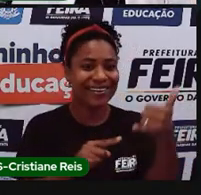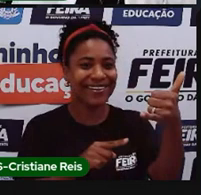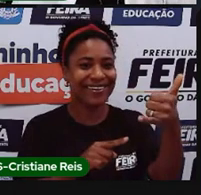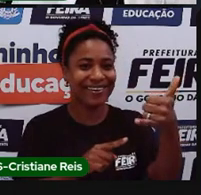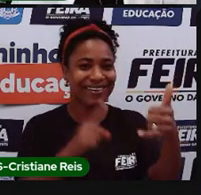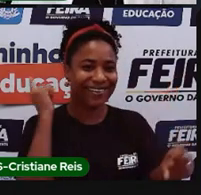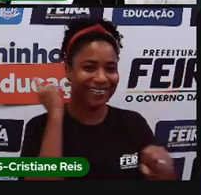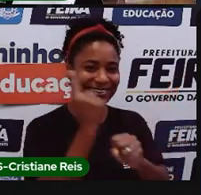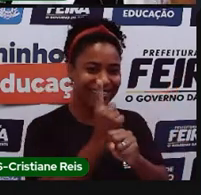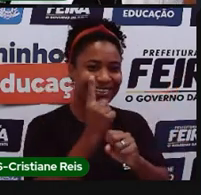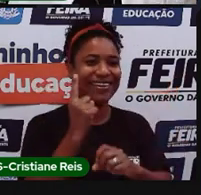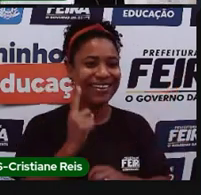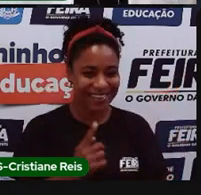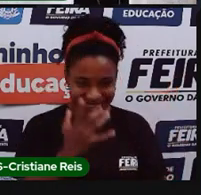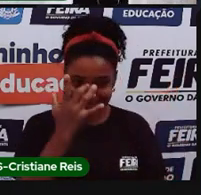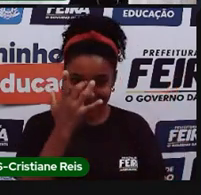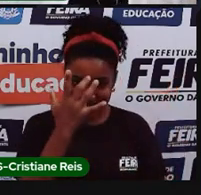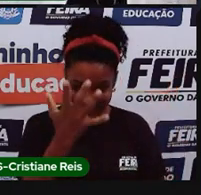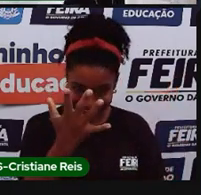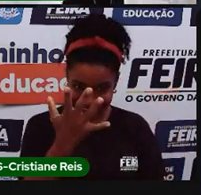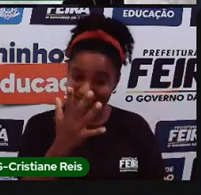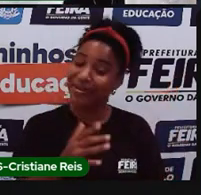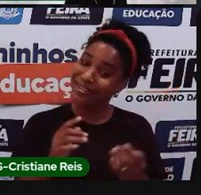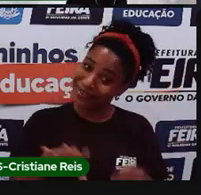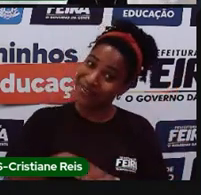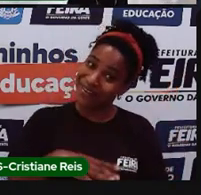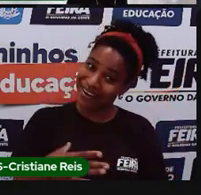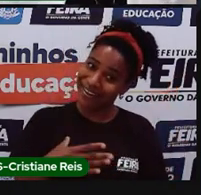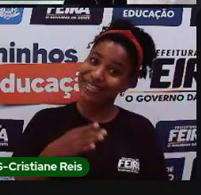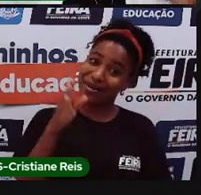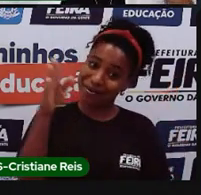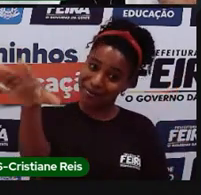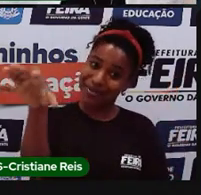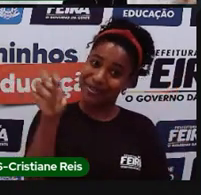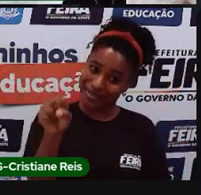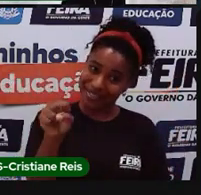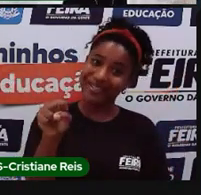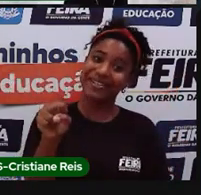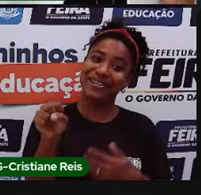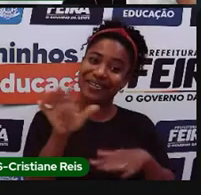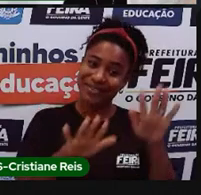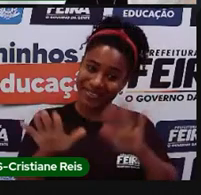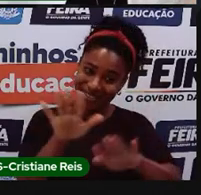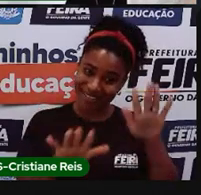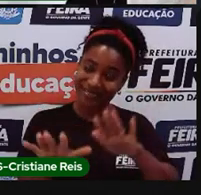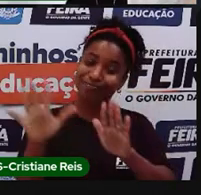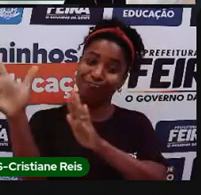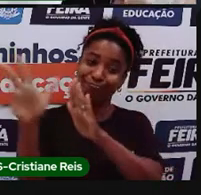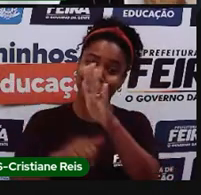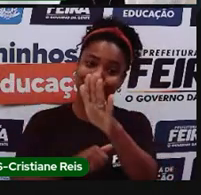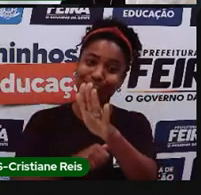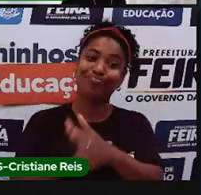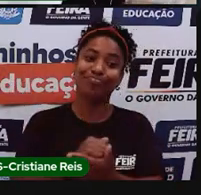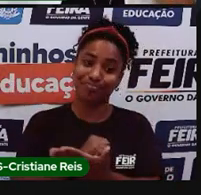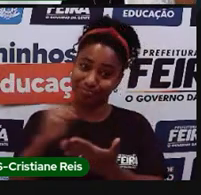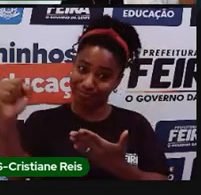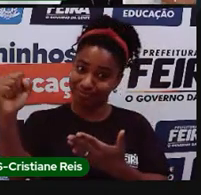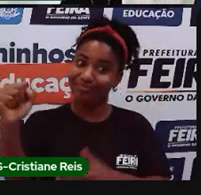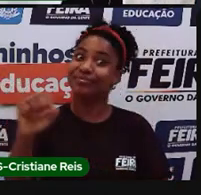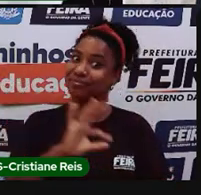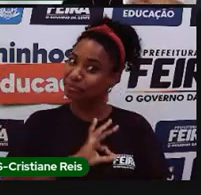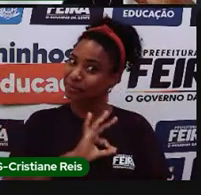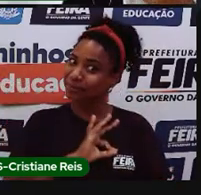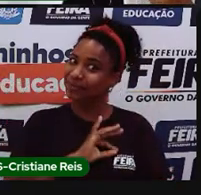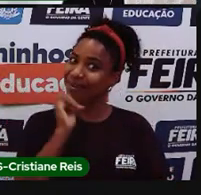coragem, até ir buscar. Recomendo que mande a polícia, né, fazer isso. Mas, de qualquer forma, hoje os aparelhos têm essa função em virtude,